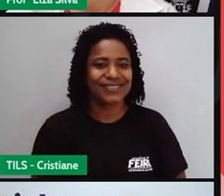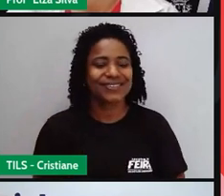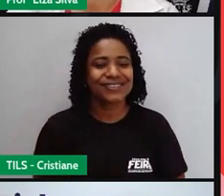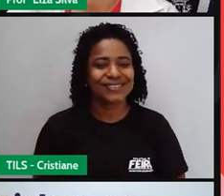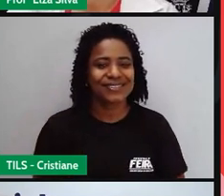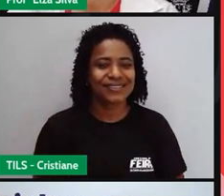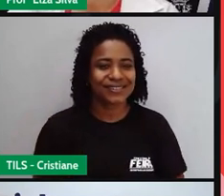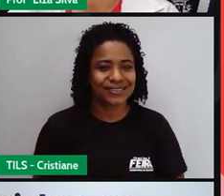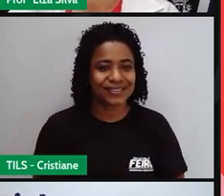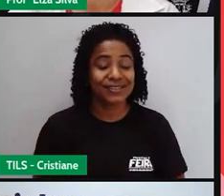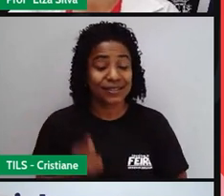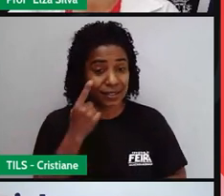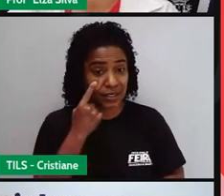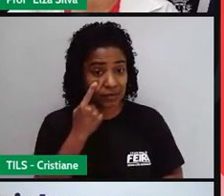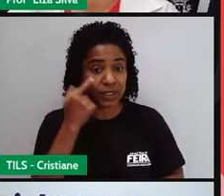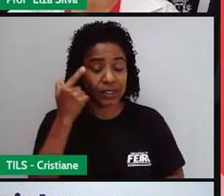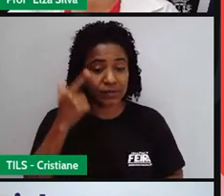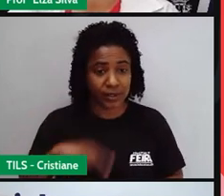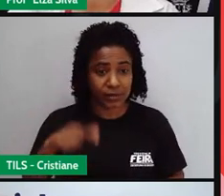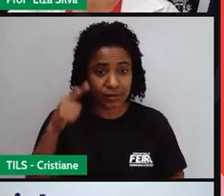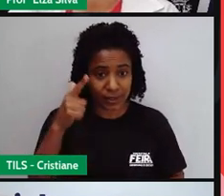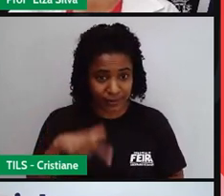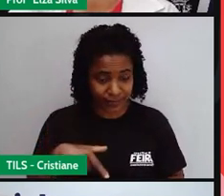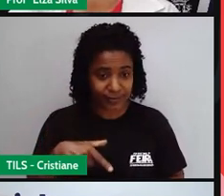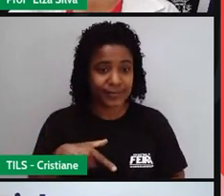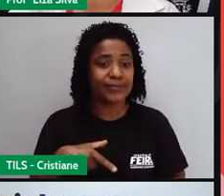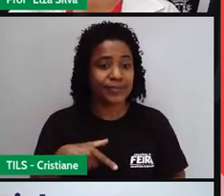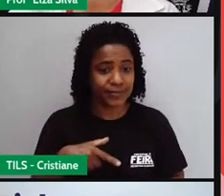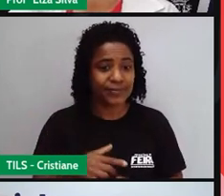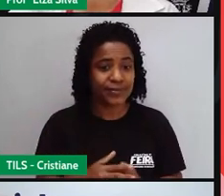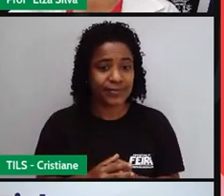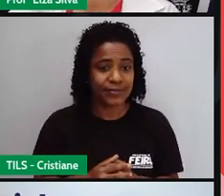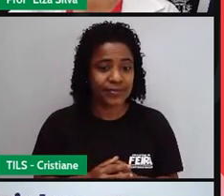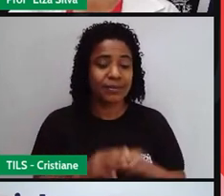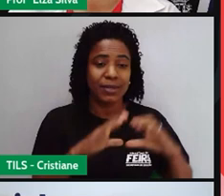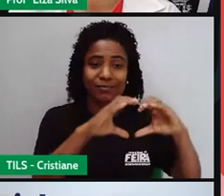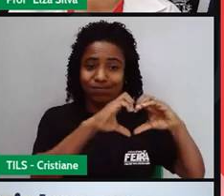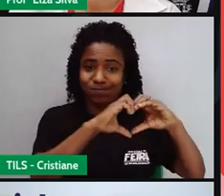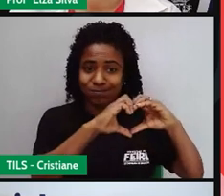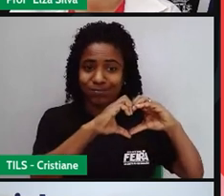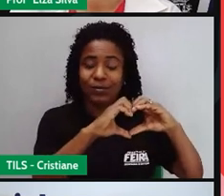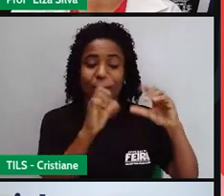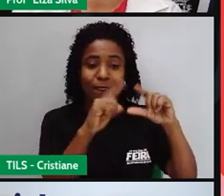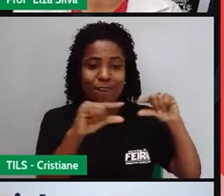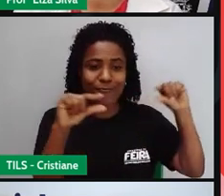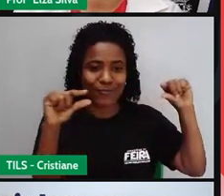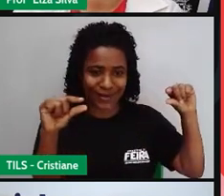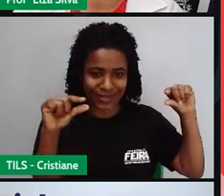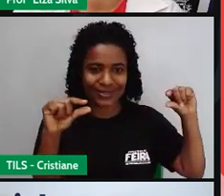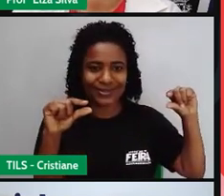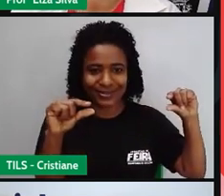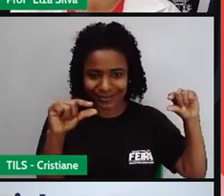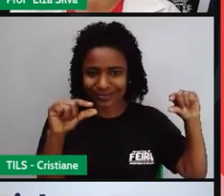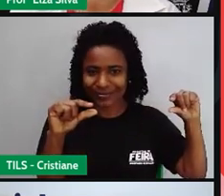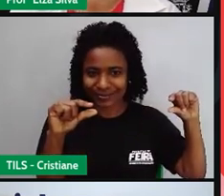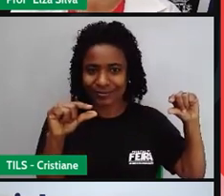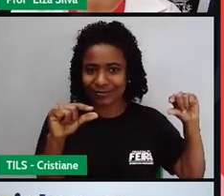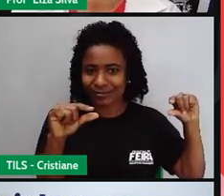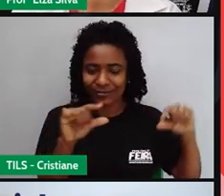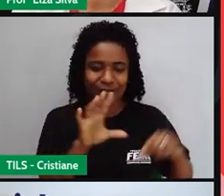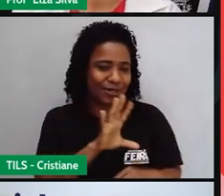Nós temos aí mais três sentenças ou frases, né? Que também tem essa expressão